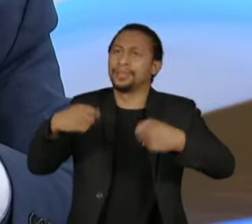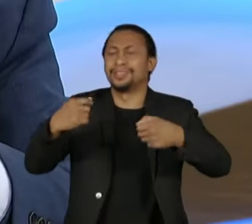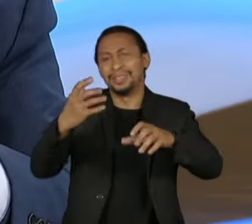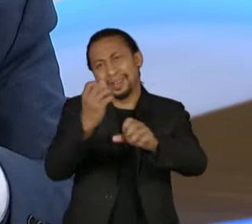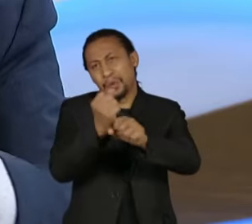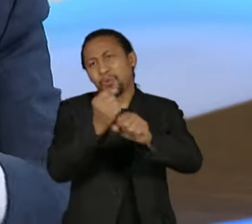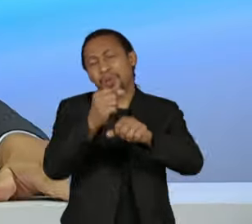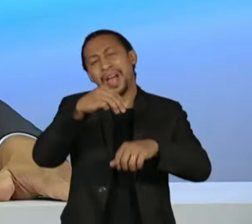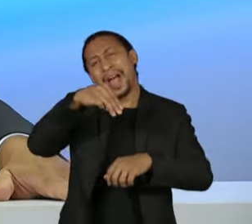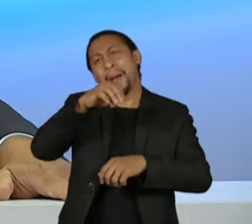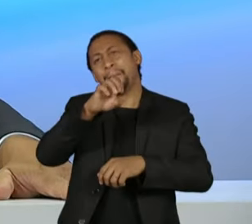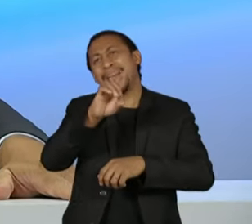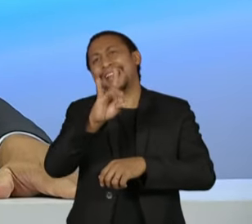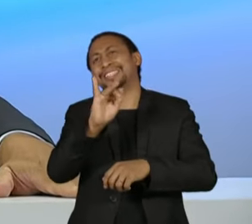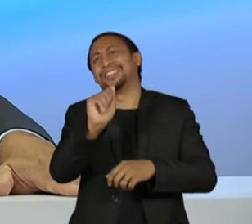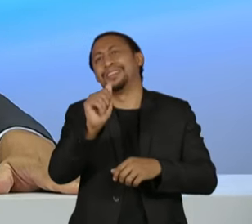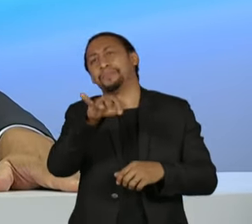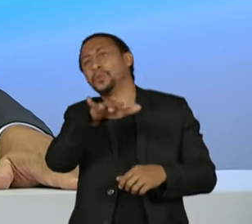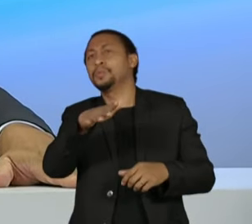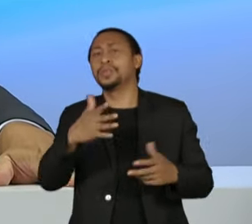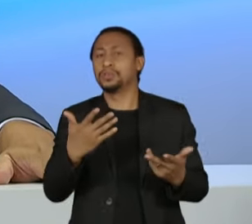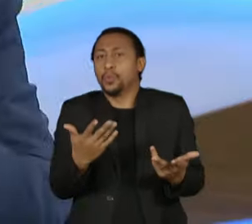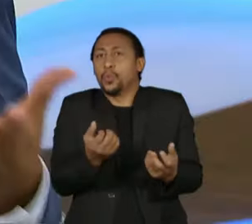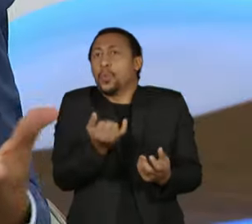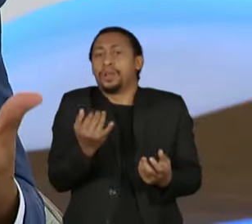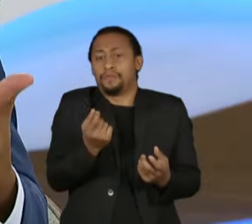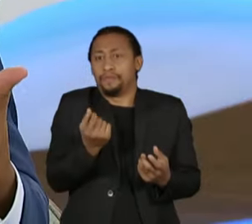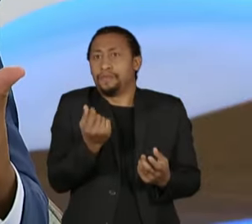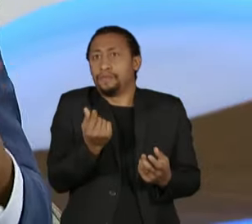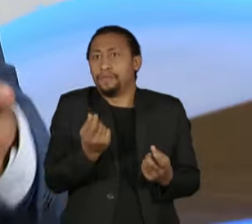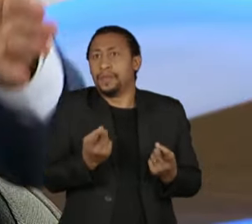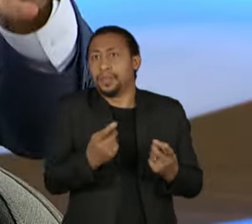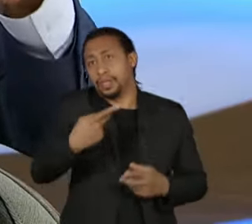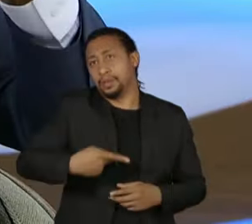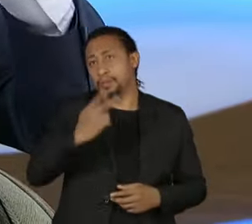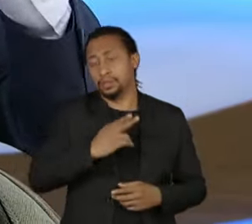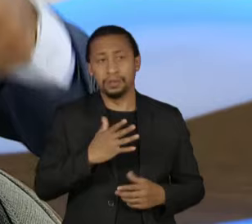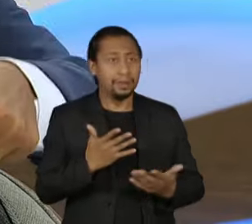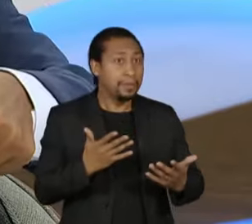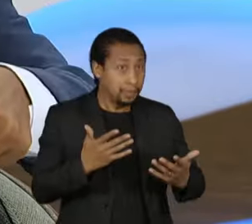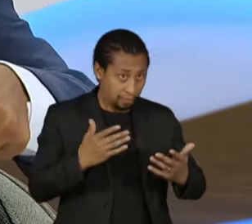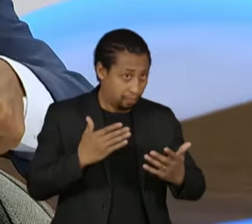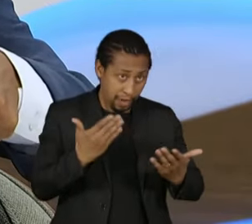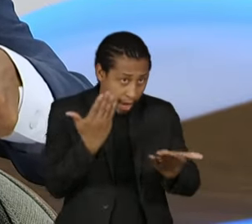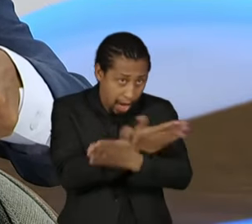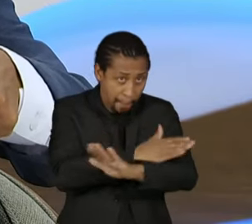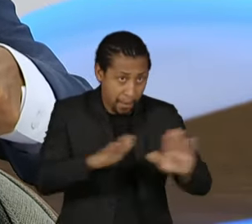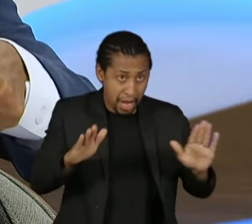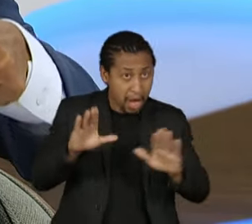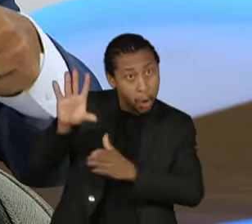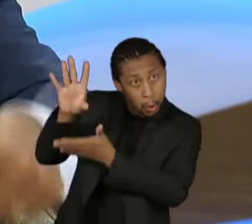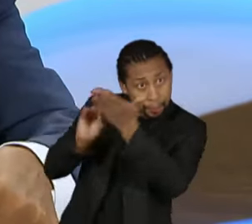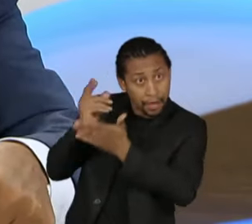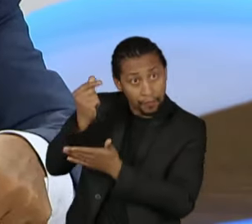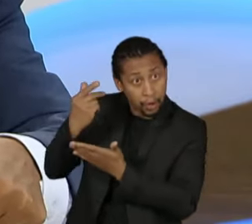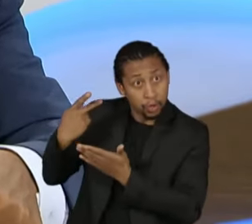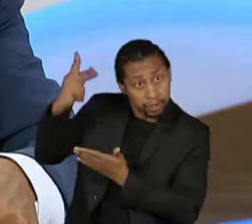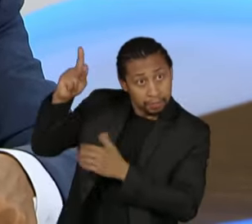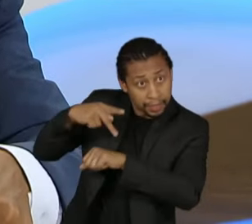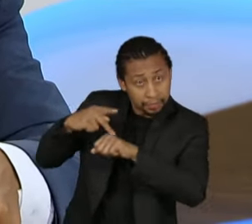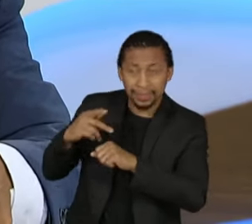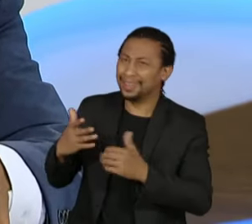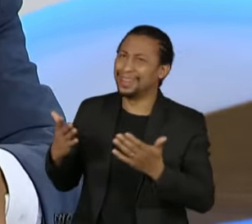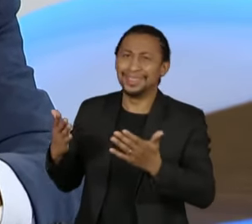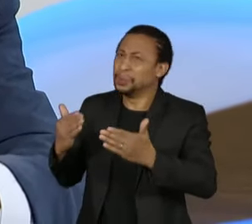ter uma queda. Vai acabar a paridade internacional do preço? Mas não tem lógica. Você tem, não, na questão do preço